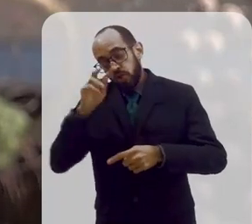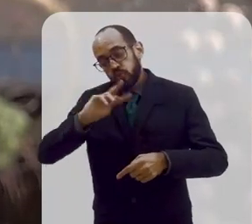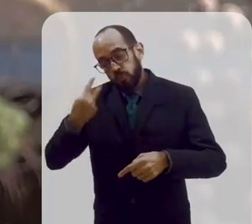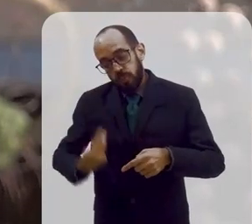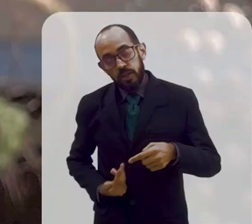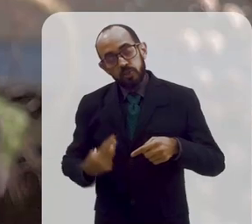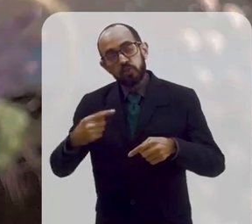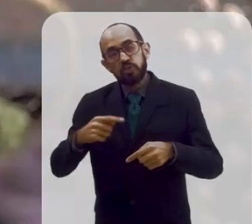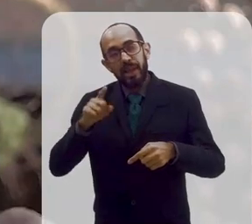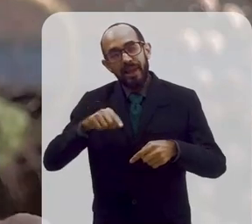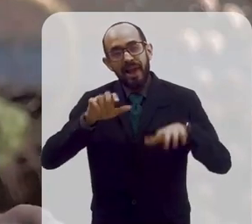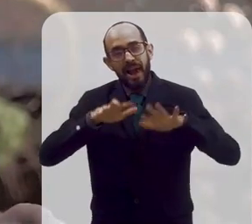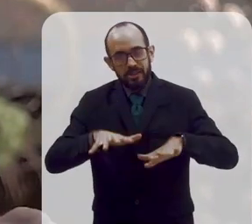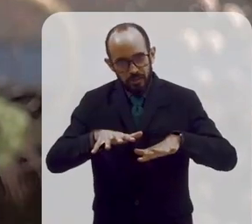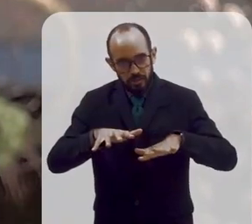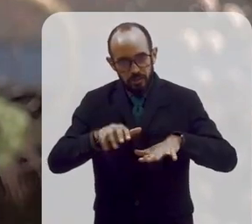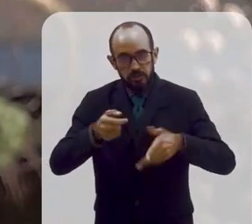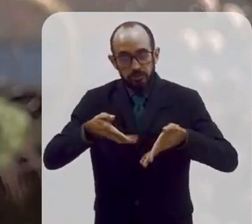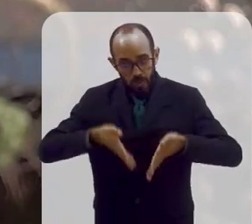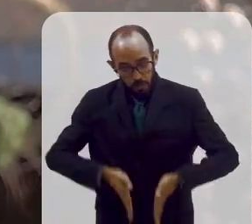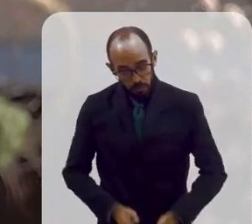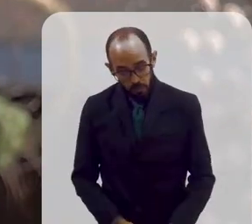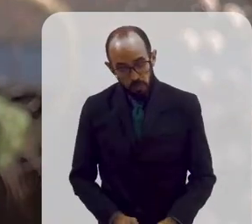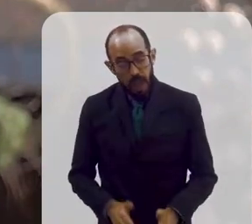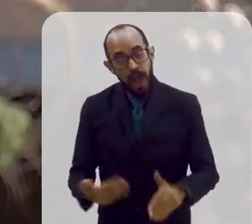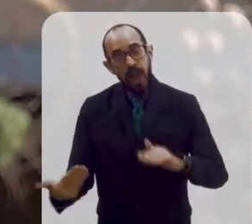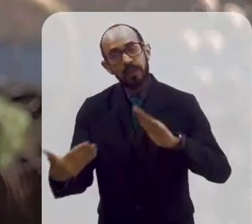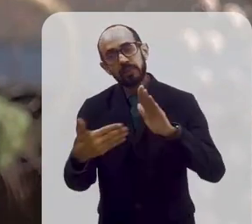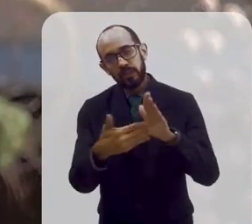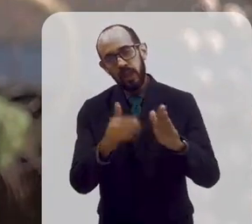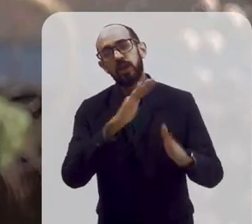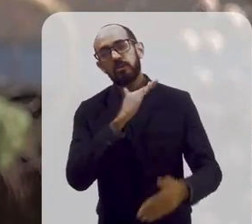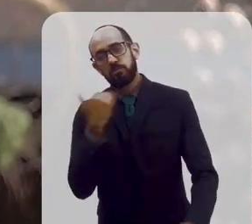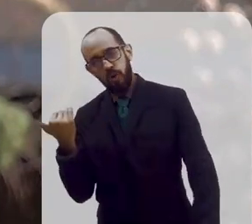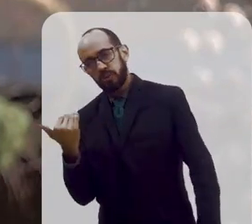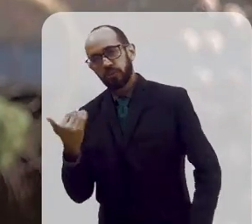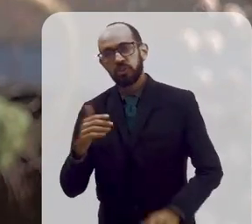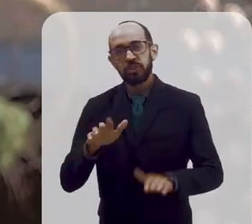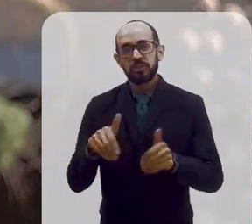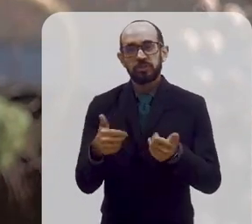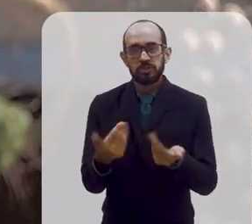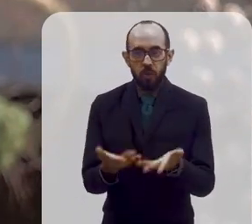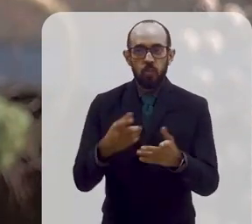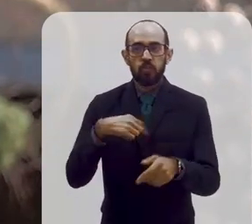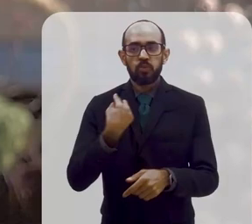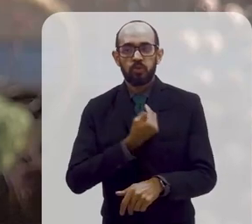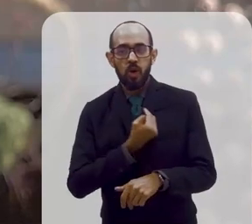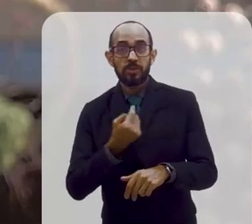trocamos conhecimentos do momento que a gente nasce até o momento que a gente morre. E aqui a gente pretende